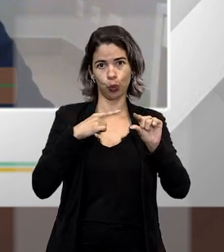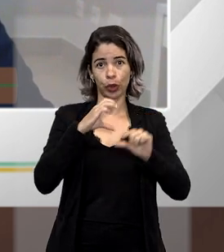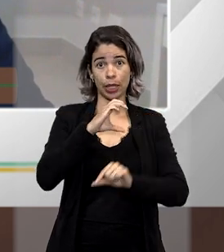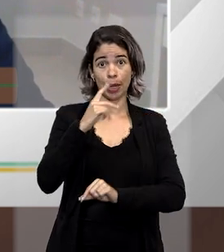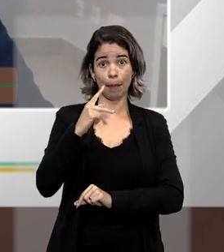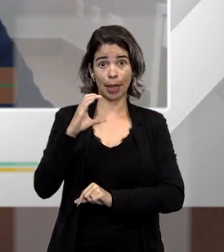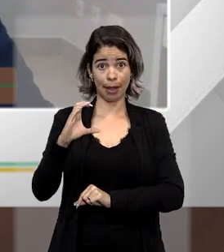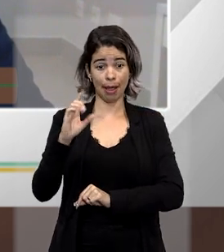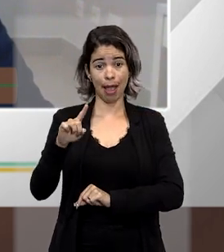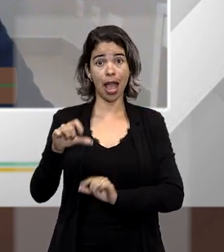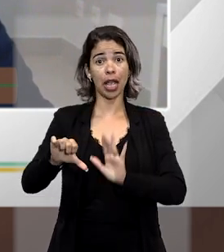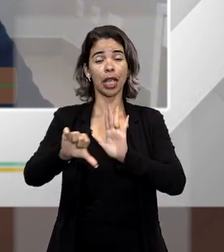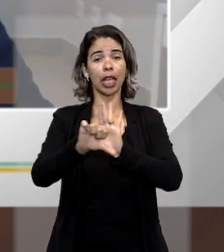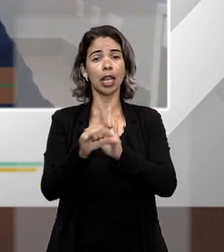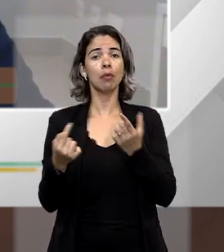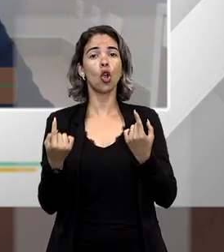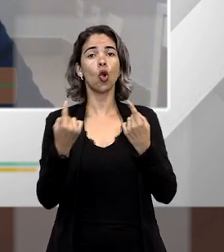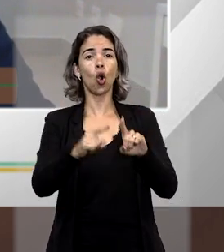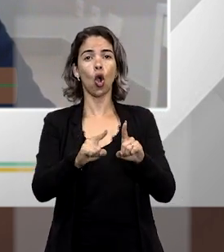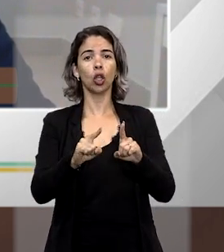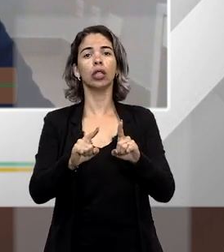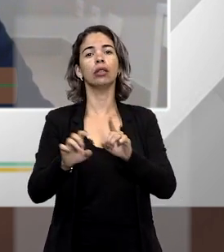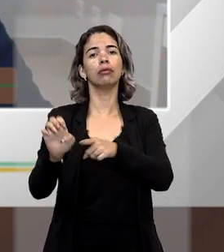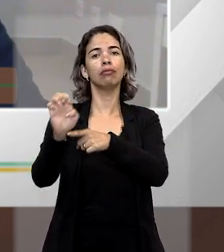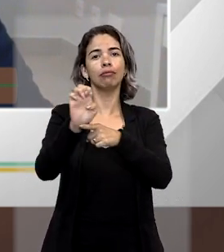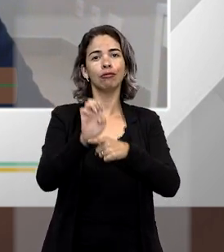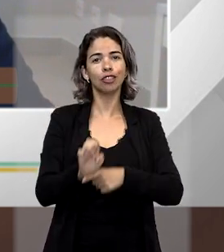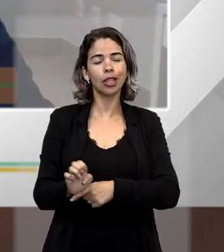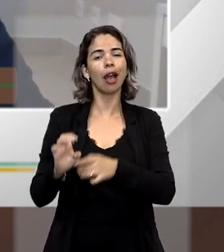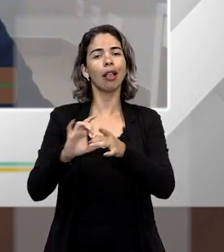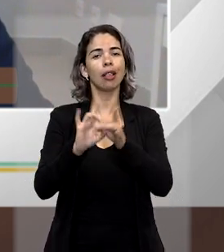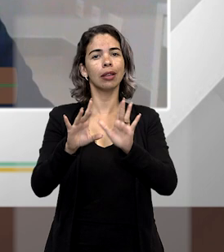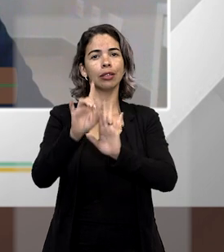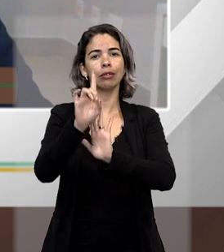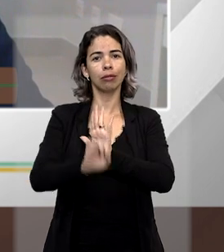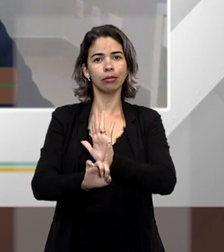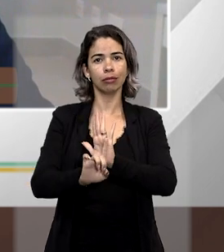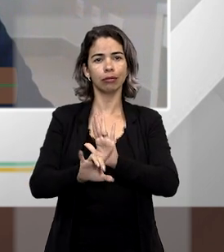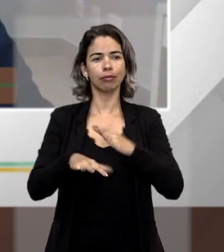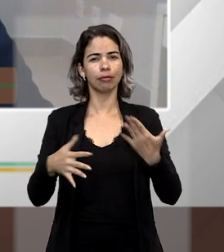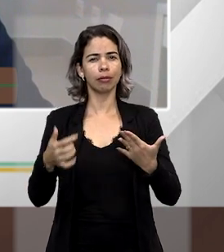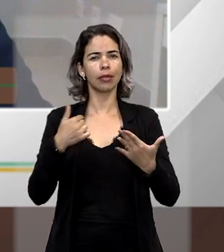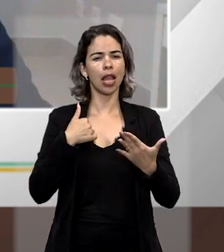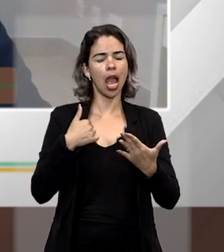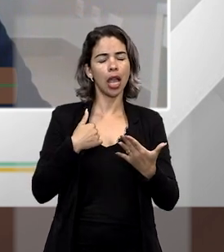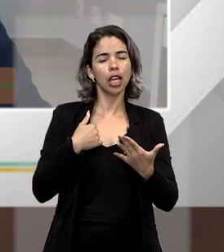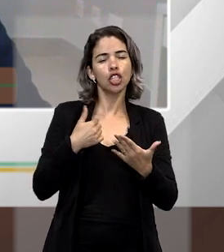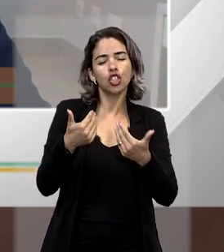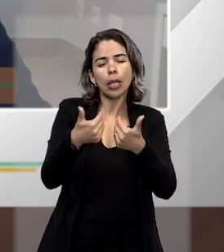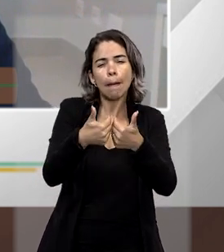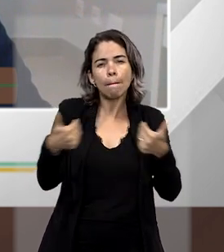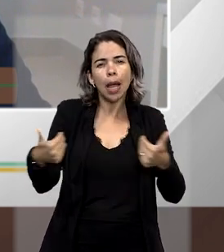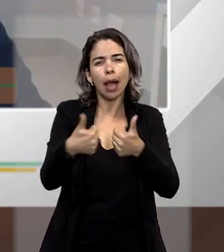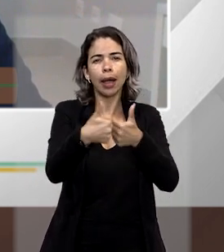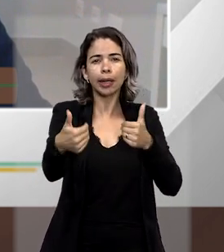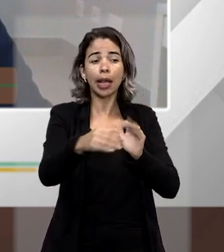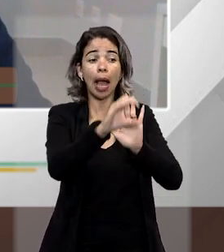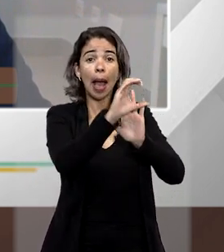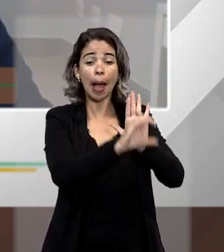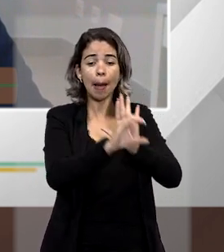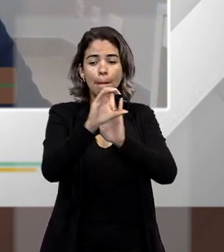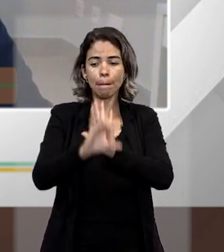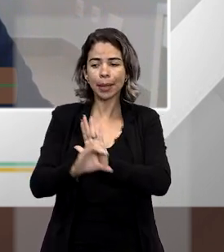no Código Penal é dos crimes contra o Estado Democrático de Direito. E depois o legislador segue dividindo esse título em alguns capítulos.